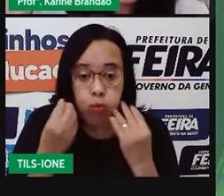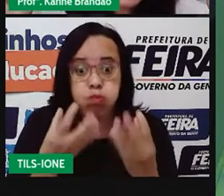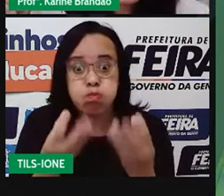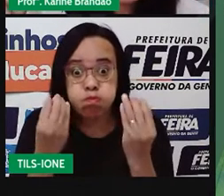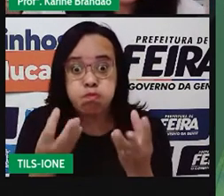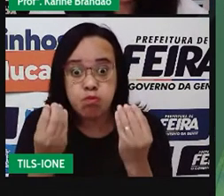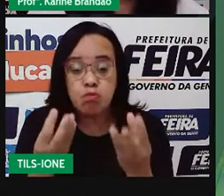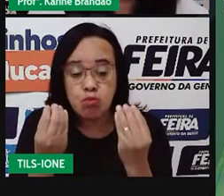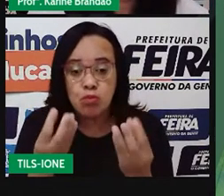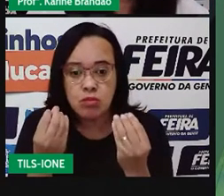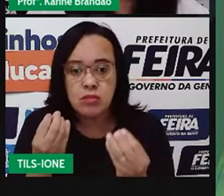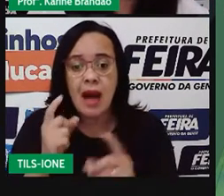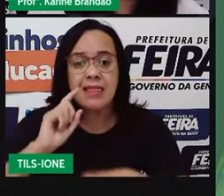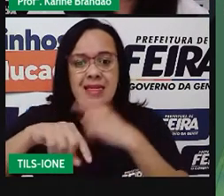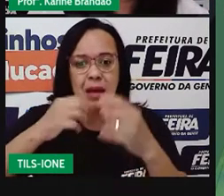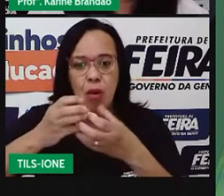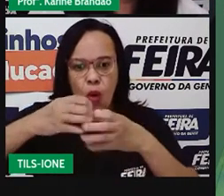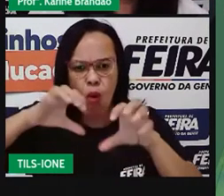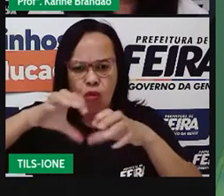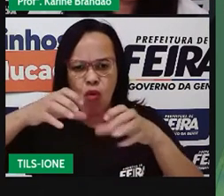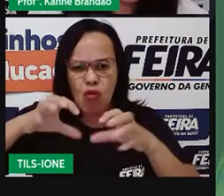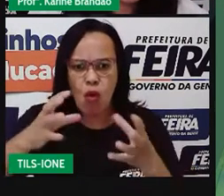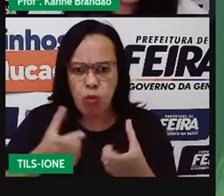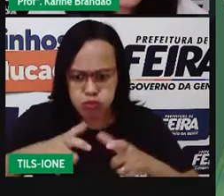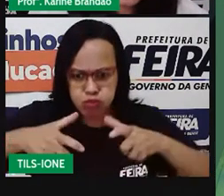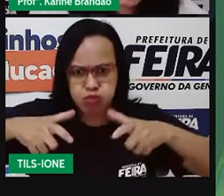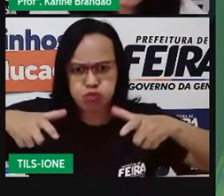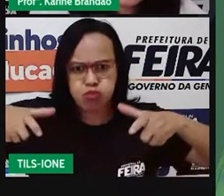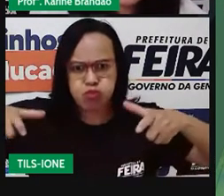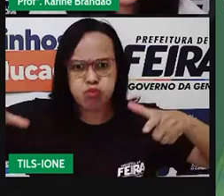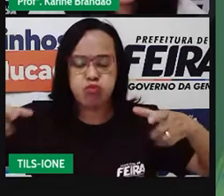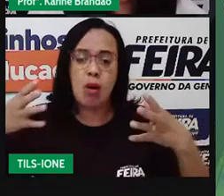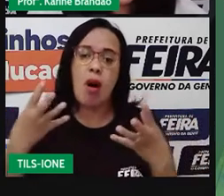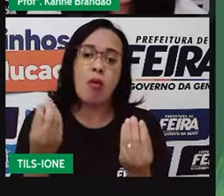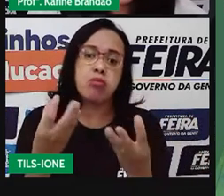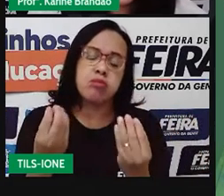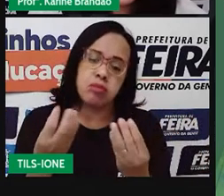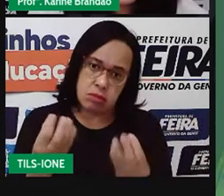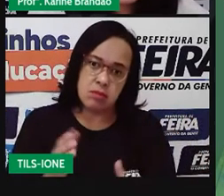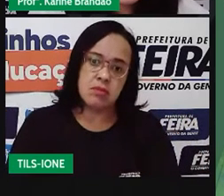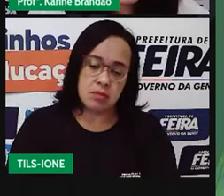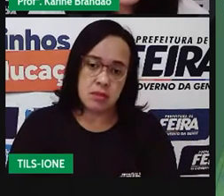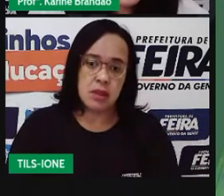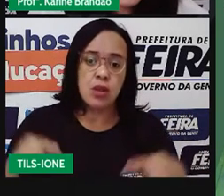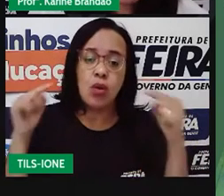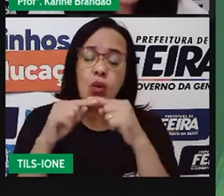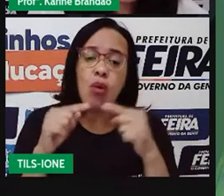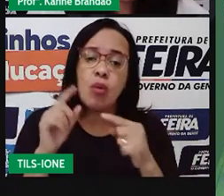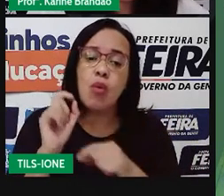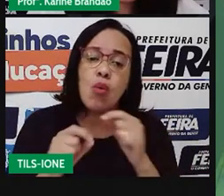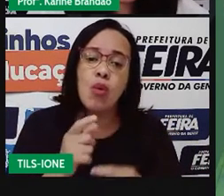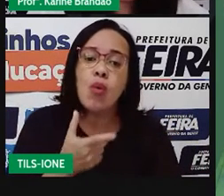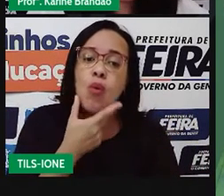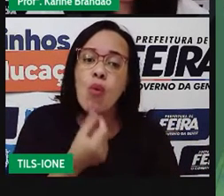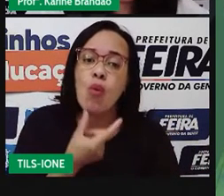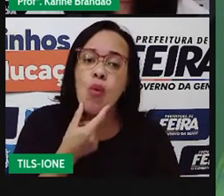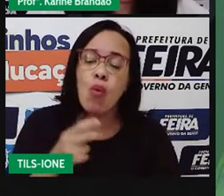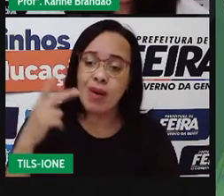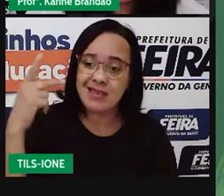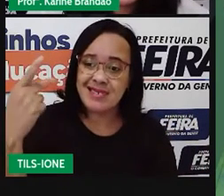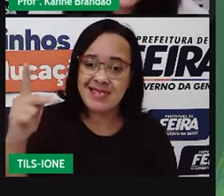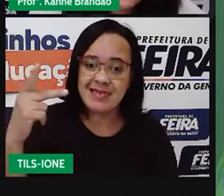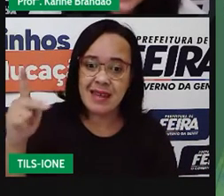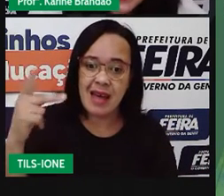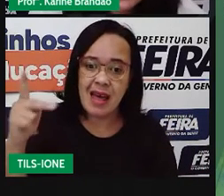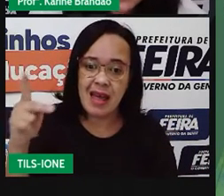né? De aspas aqui, a gente pode dizer que o macho, né? Da aranha, ele acaba se